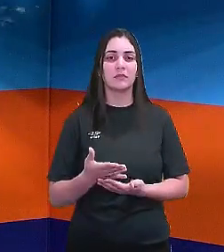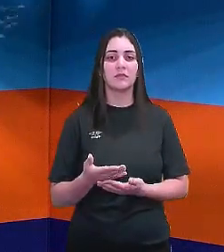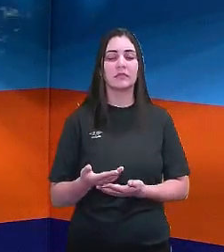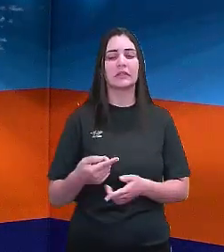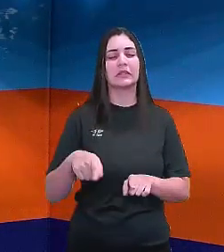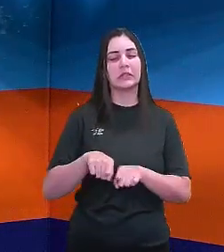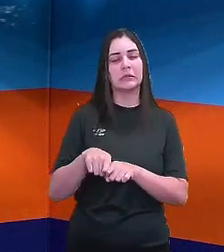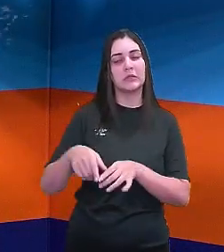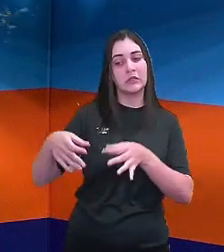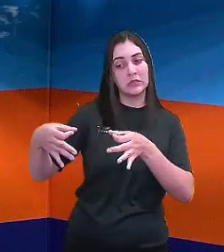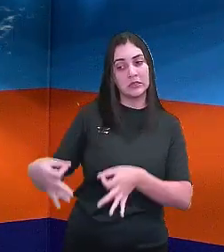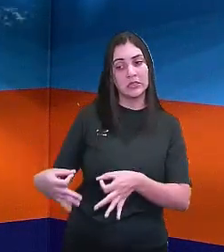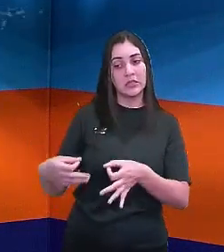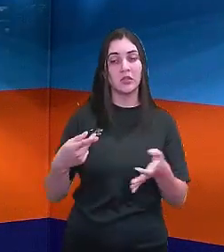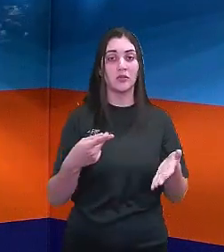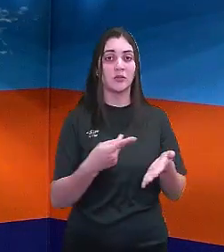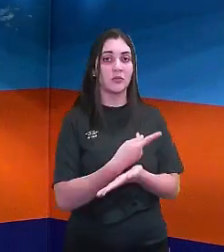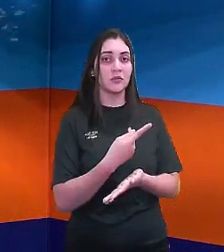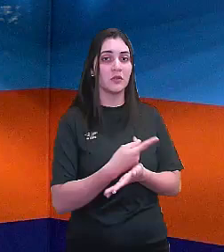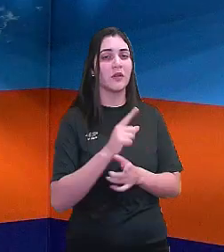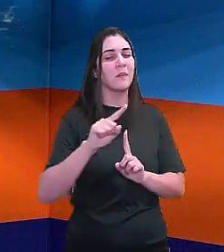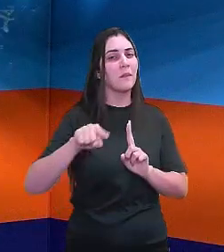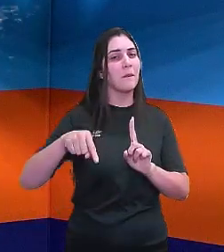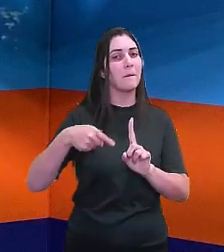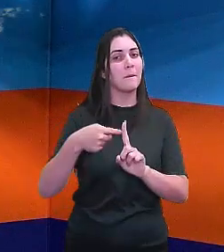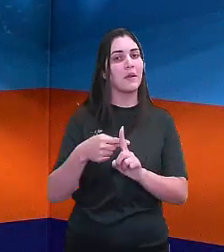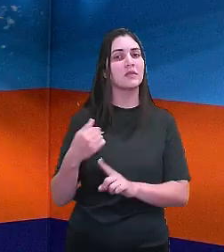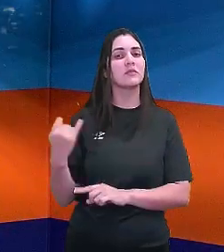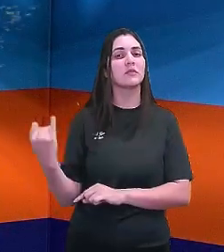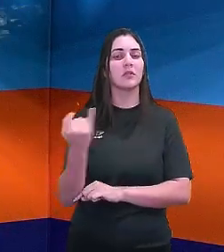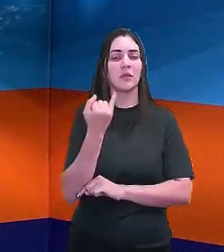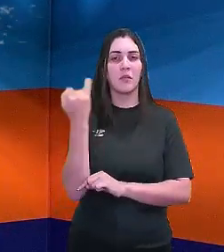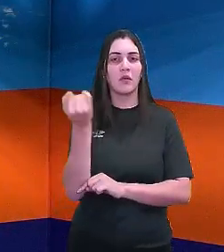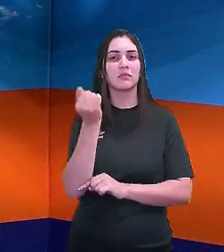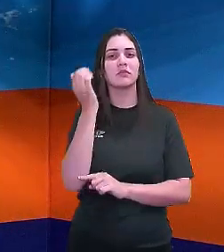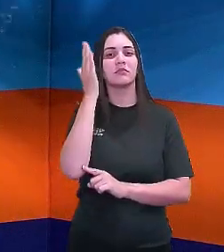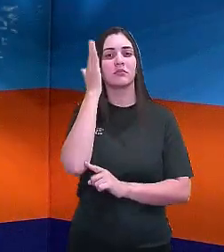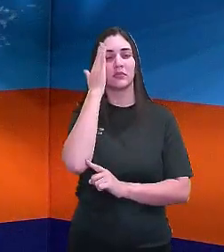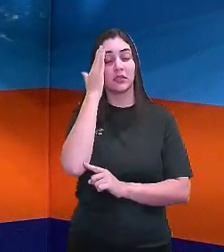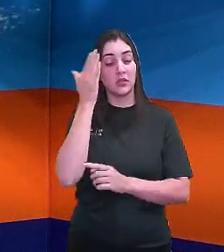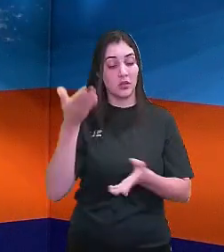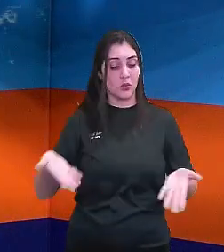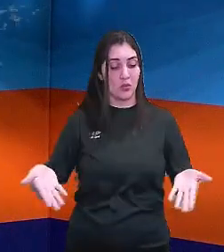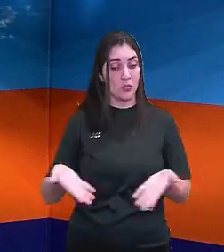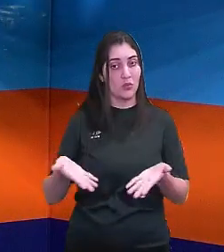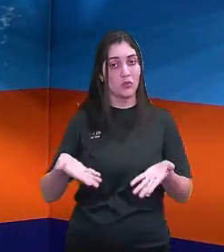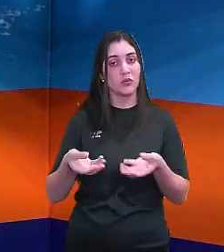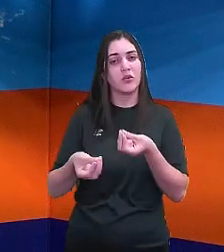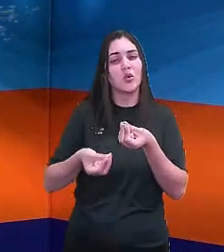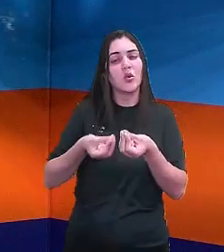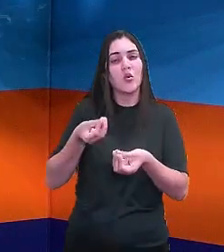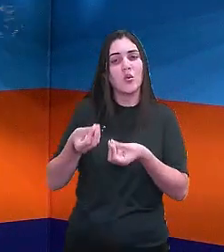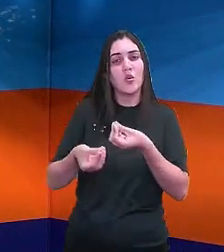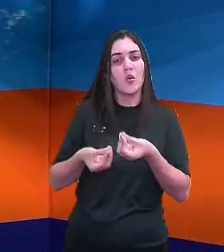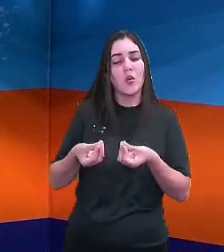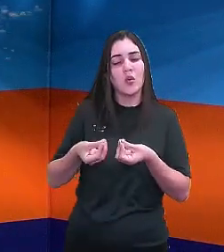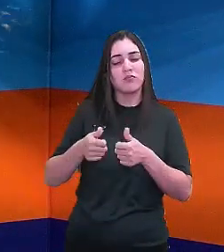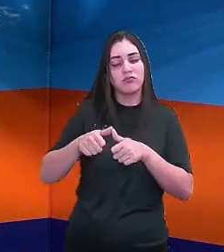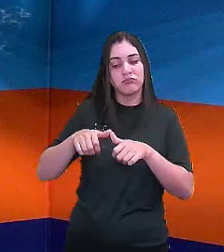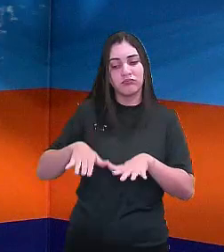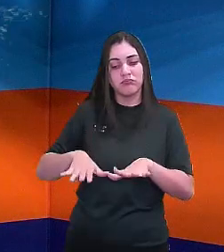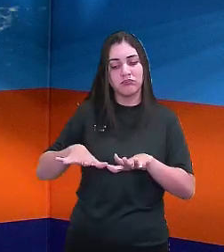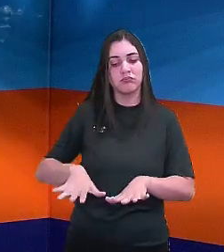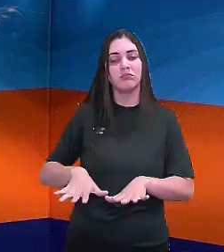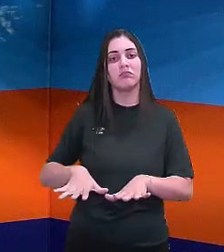acertos, com seus erros, mas que é importante para a gente compreender hoje como estamos instituídos